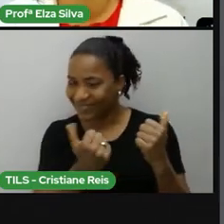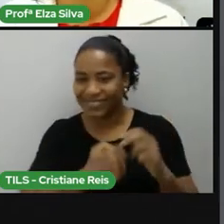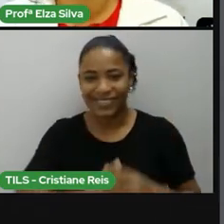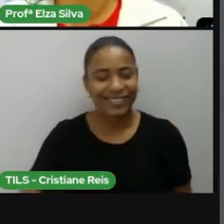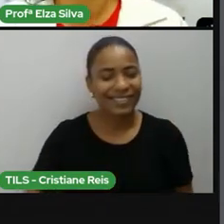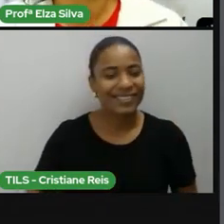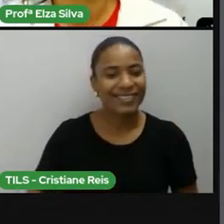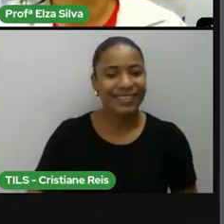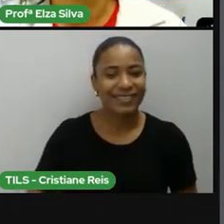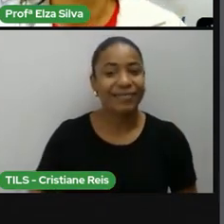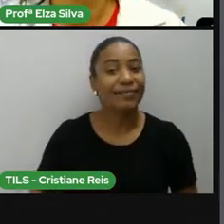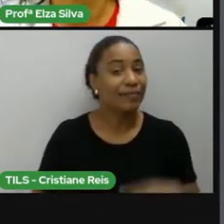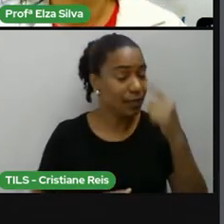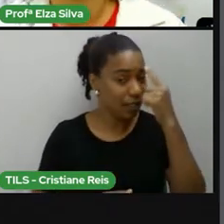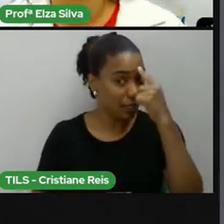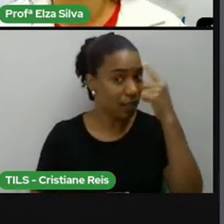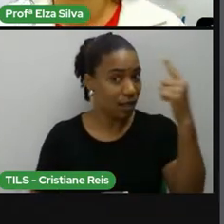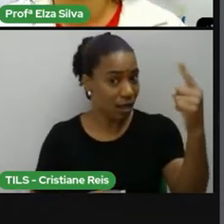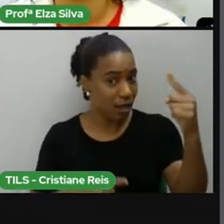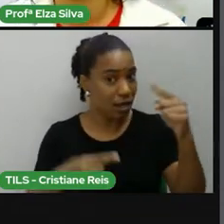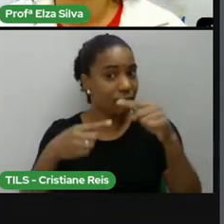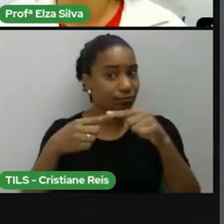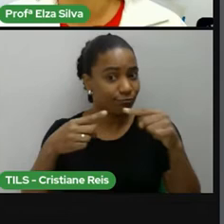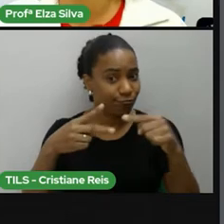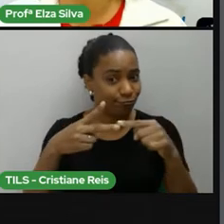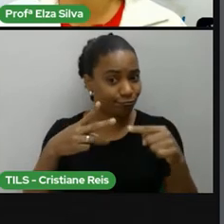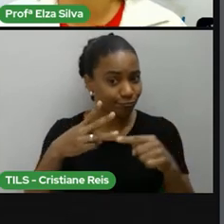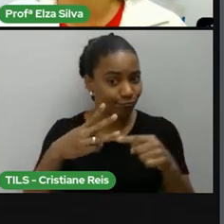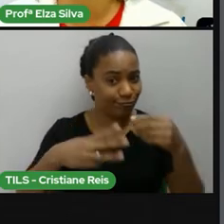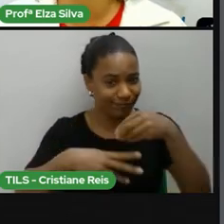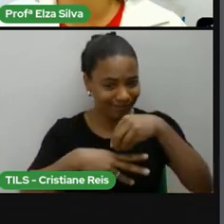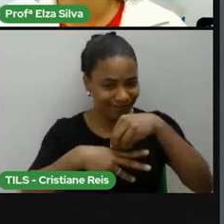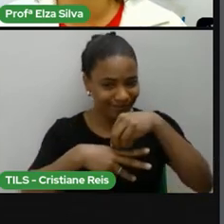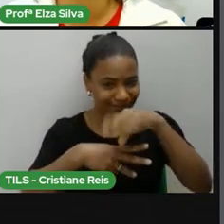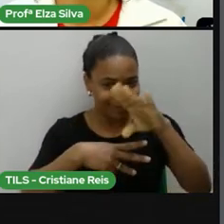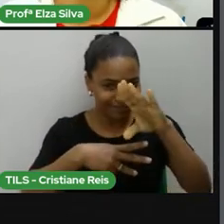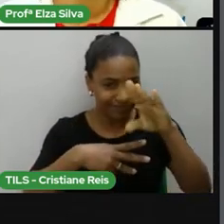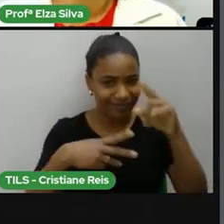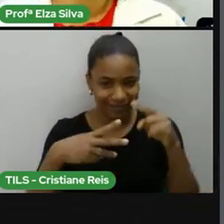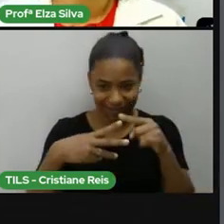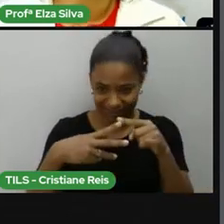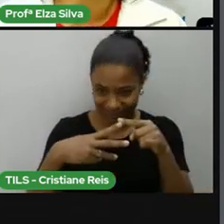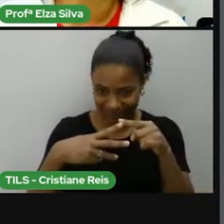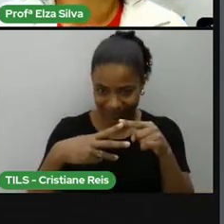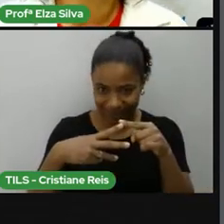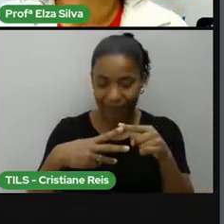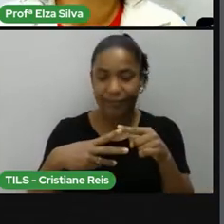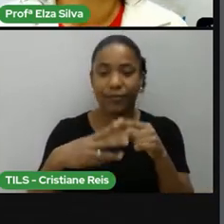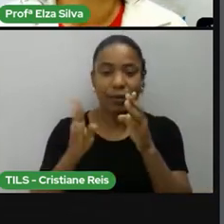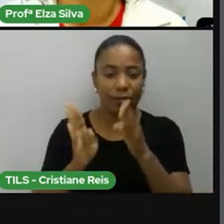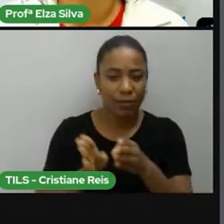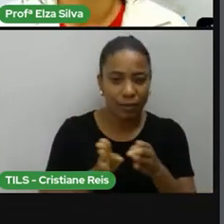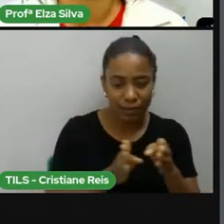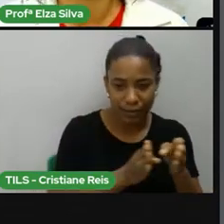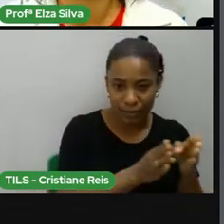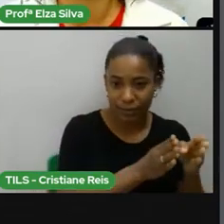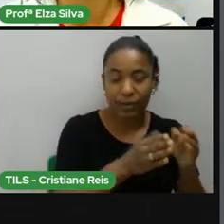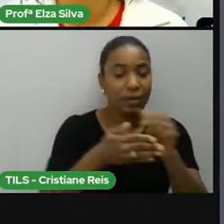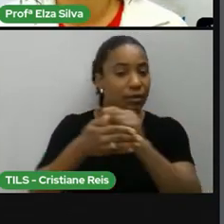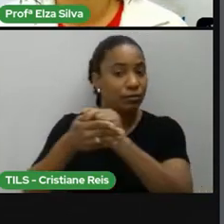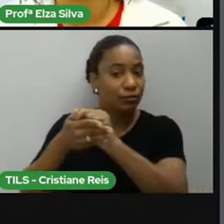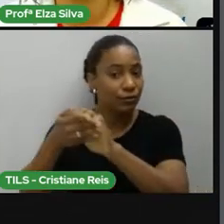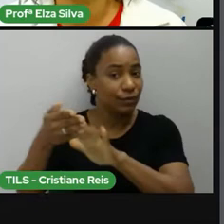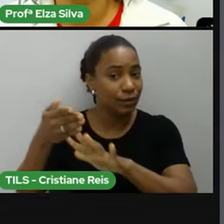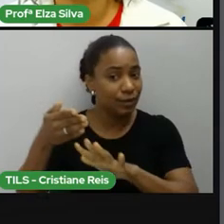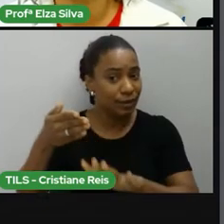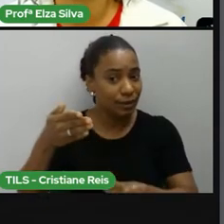Não se esqueçam daquelas dicas de organização. Quando você for fazer tarefas